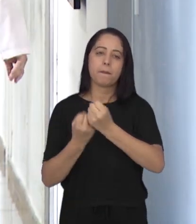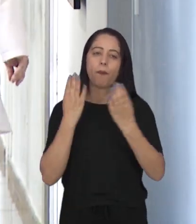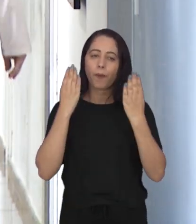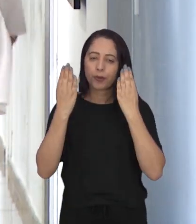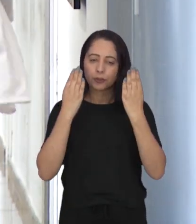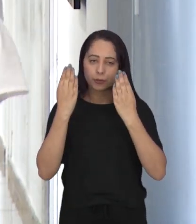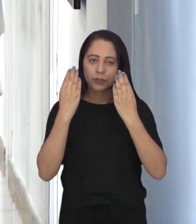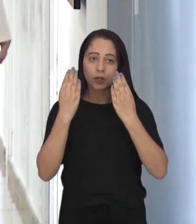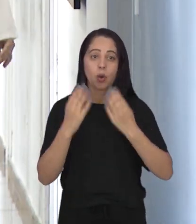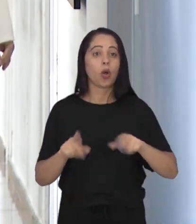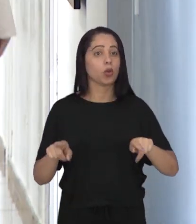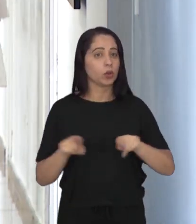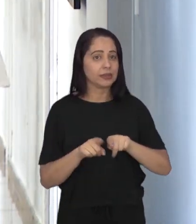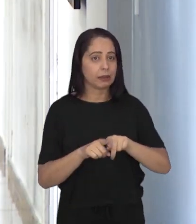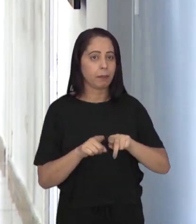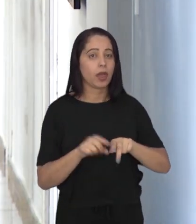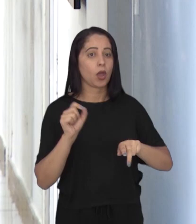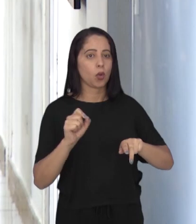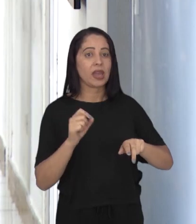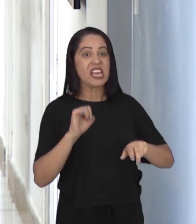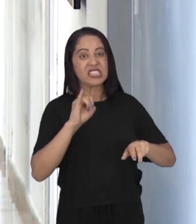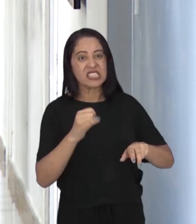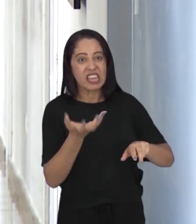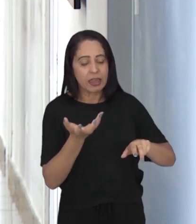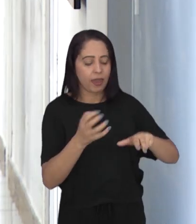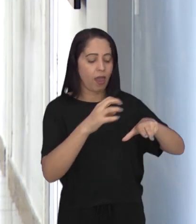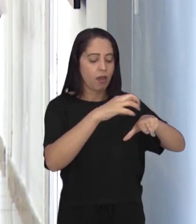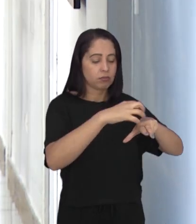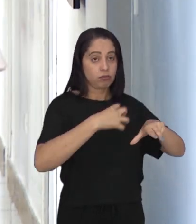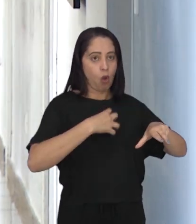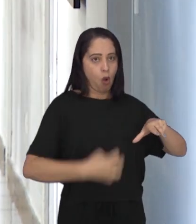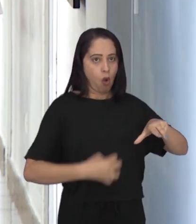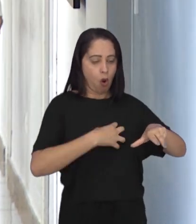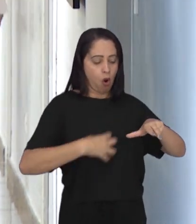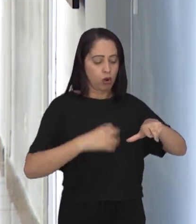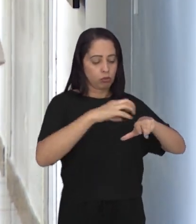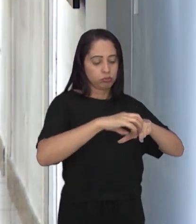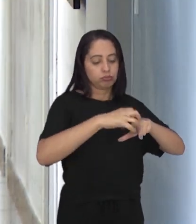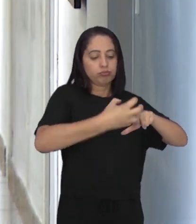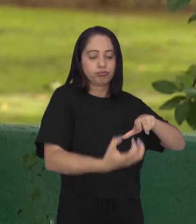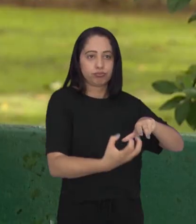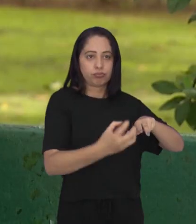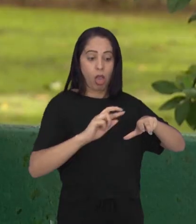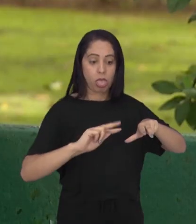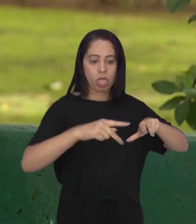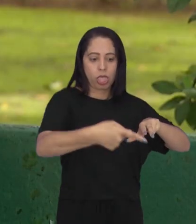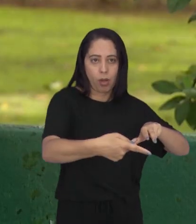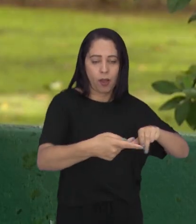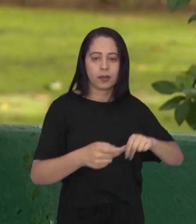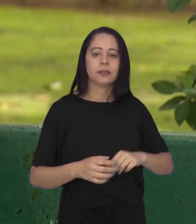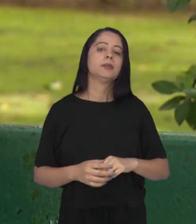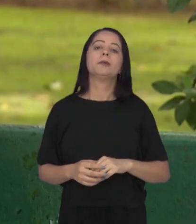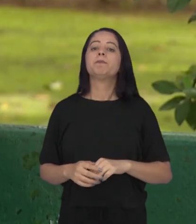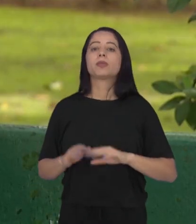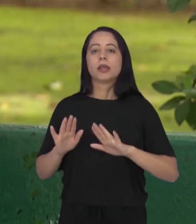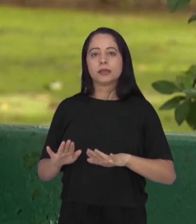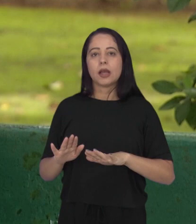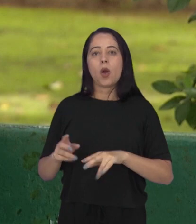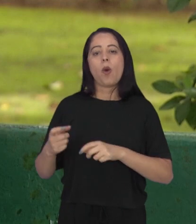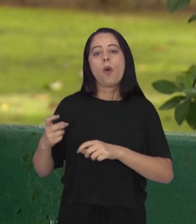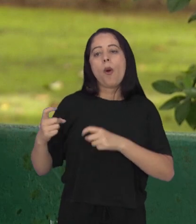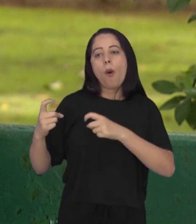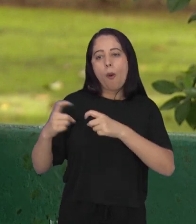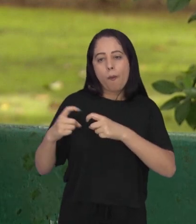participa do processo de conscientização para possível doação de órgãos. Então, no momento em que a gente ficou